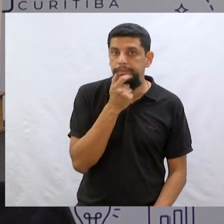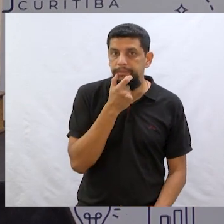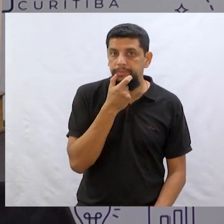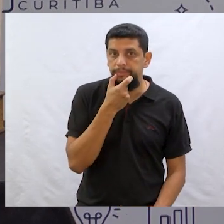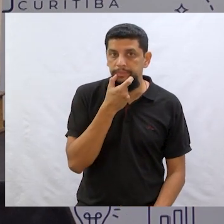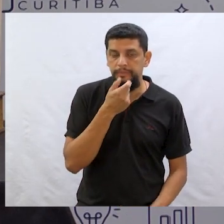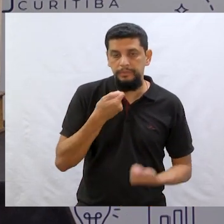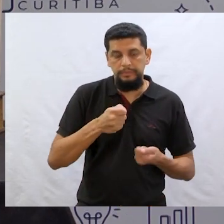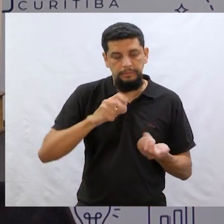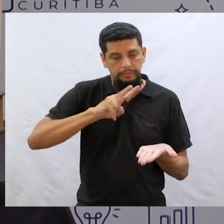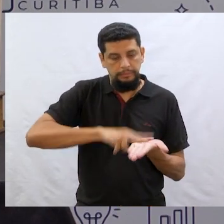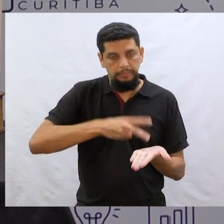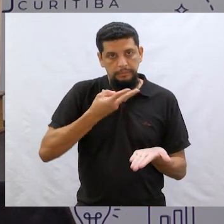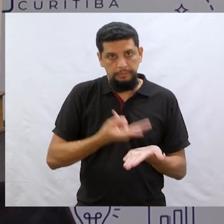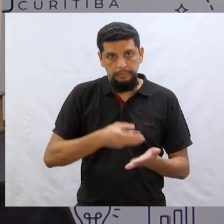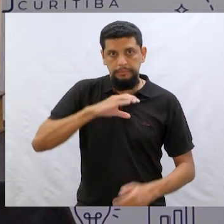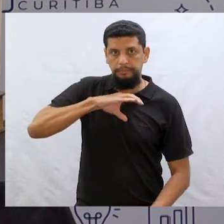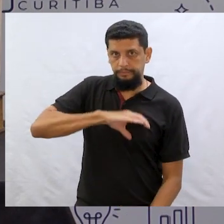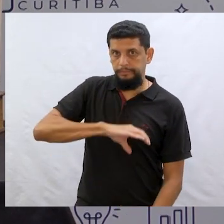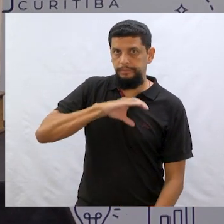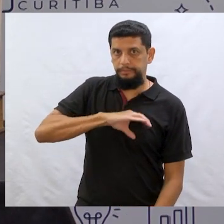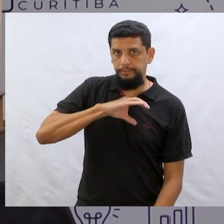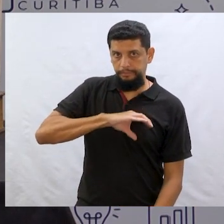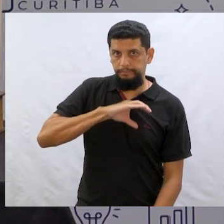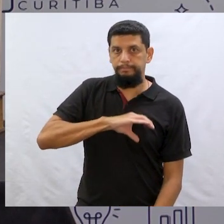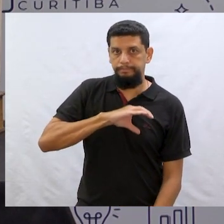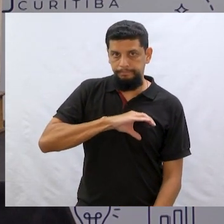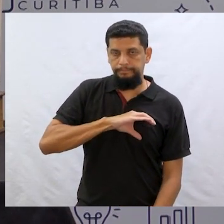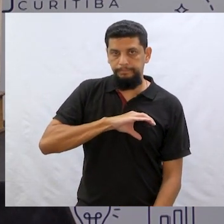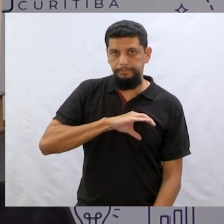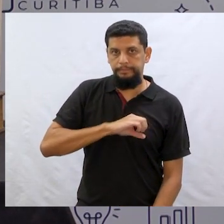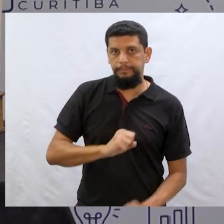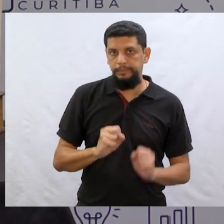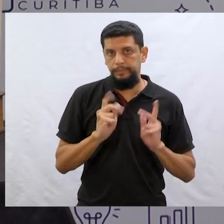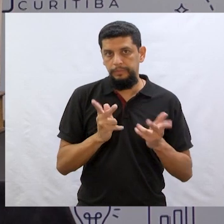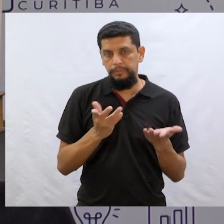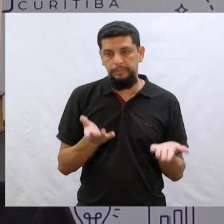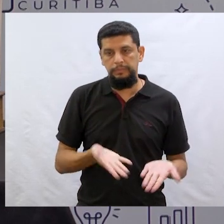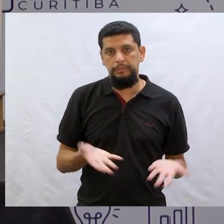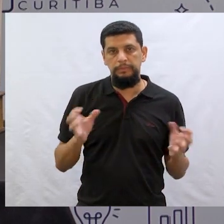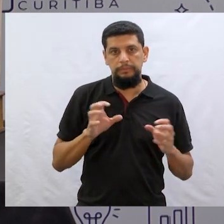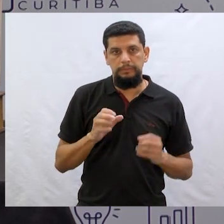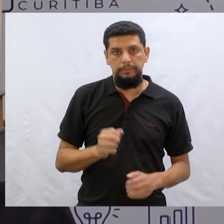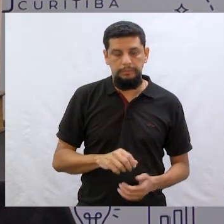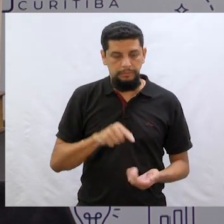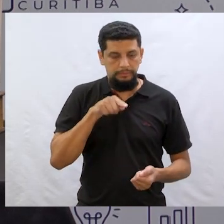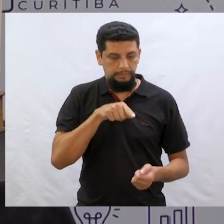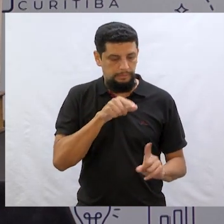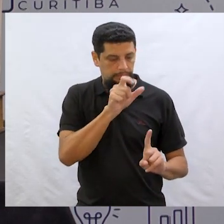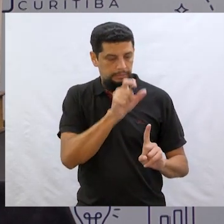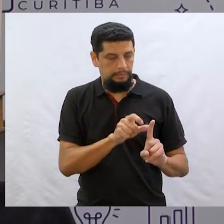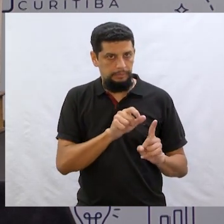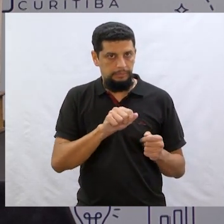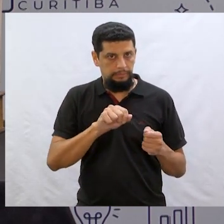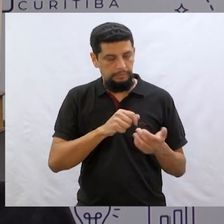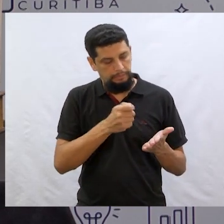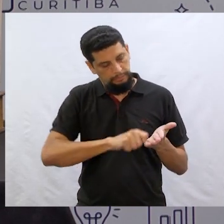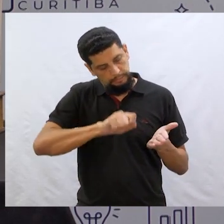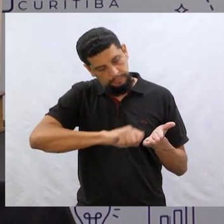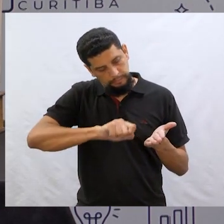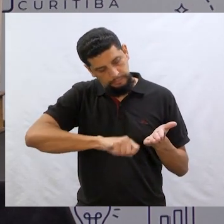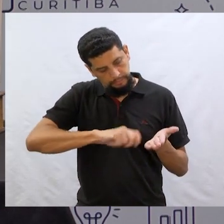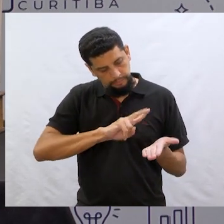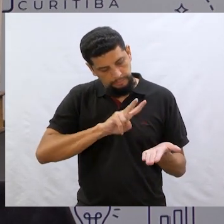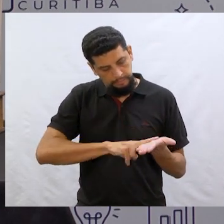inglesa e precisou passar por uma tradução da língua inglesa para a língua portuguesa. E foi a Hildegard Feist que fez isso. Ela é